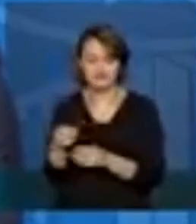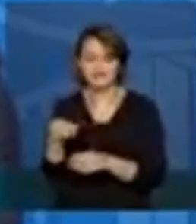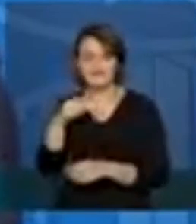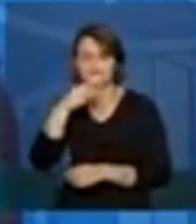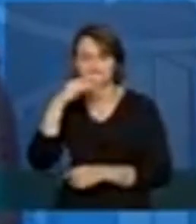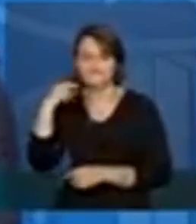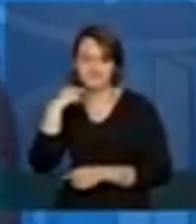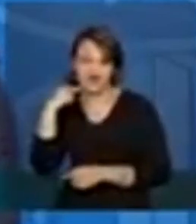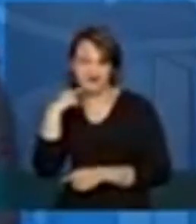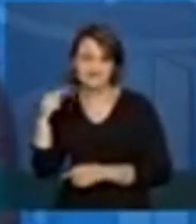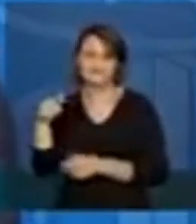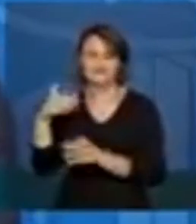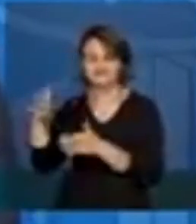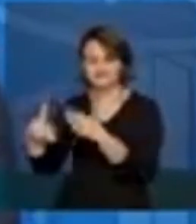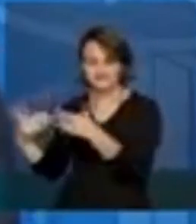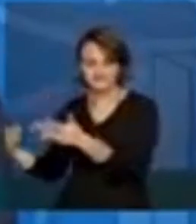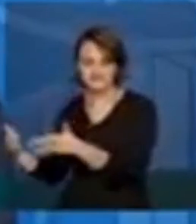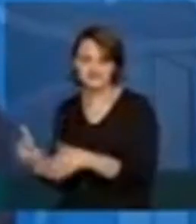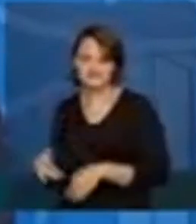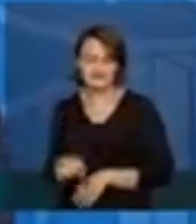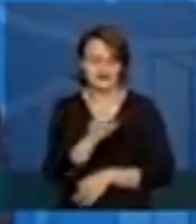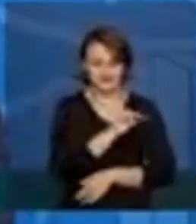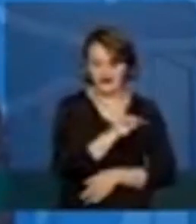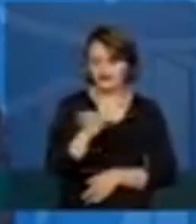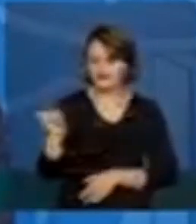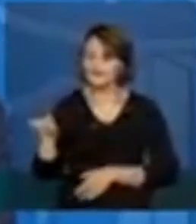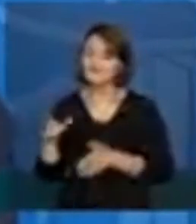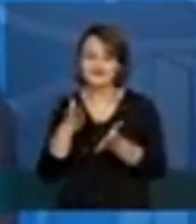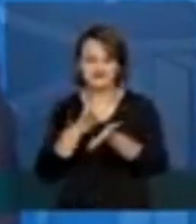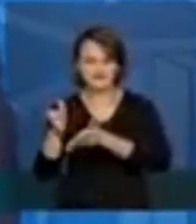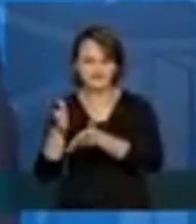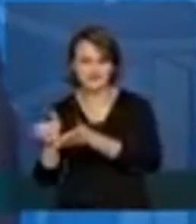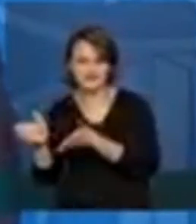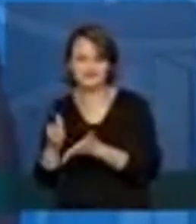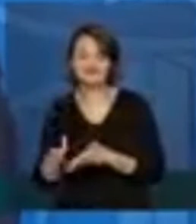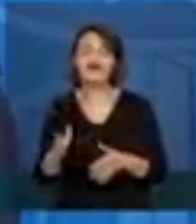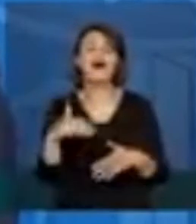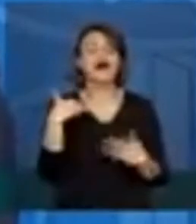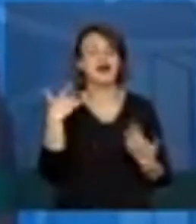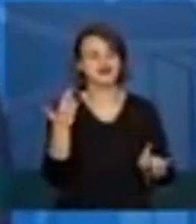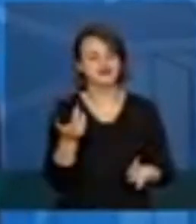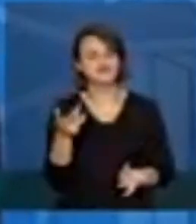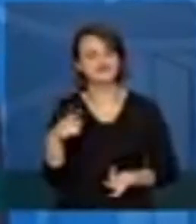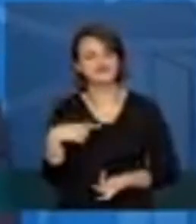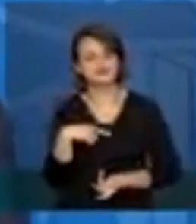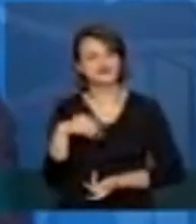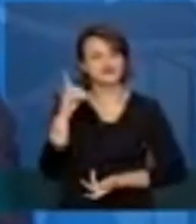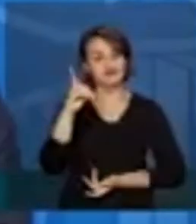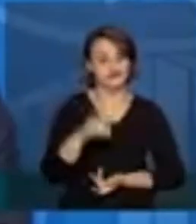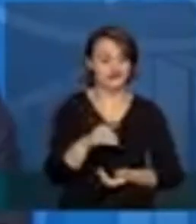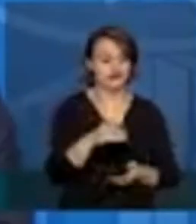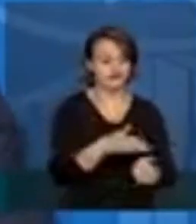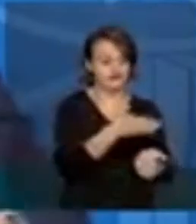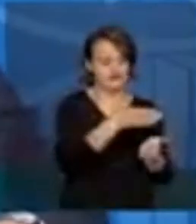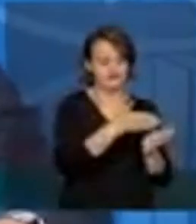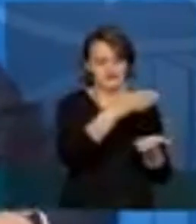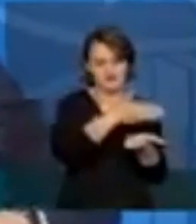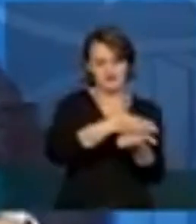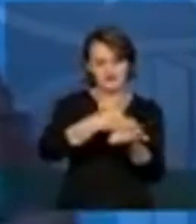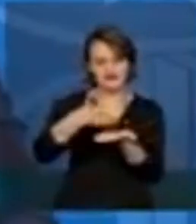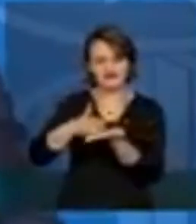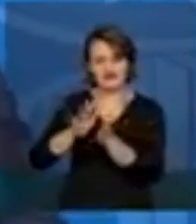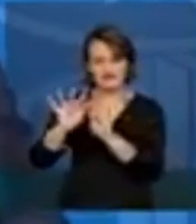acordo com esses lotes subsequentes de aprovação, é que você terá o número de parcelas finais de cada um.